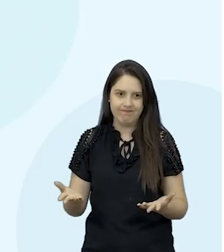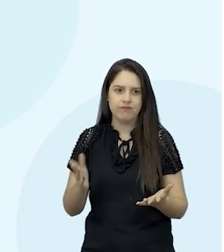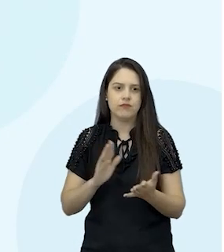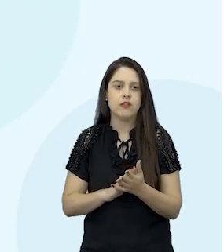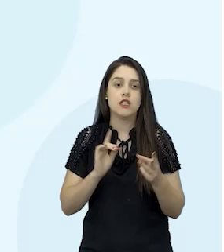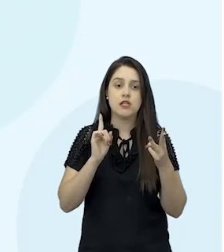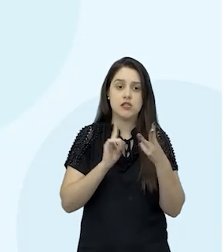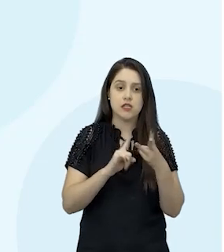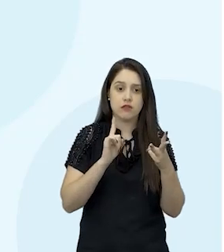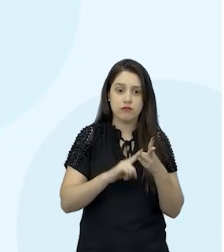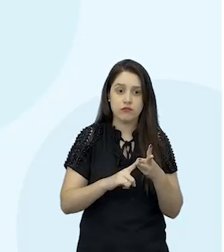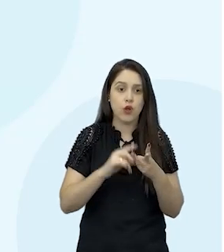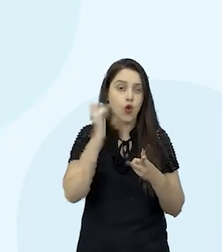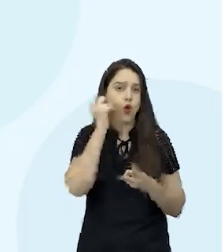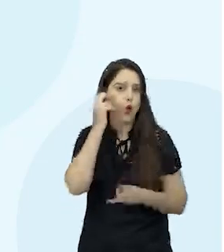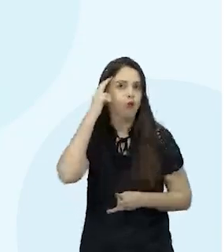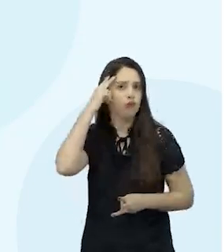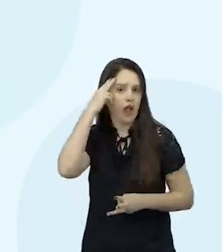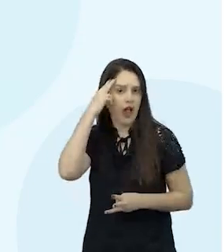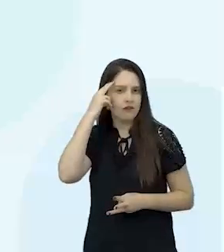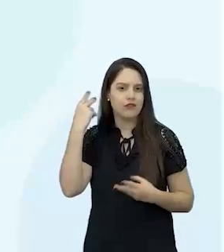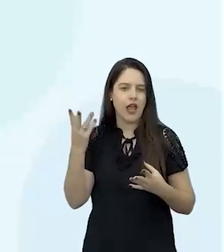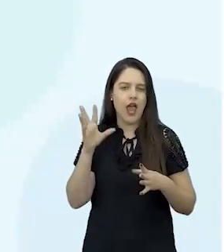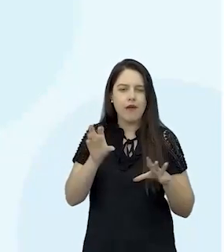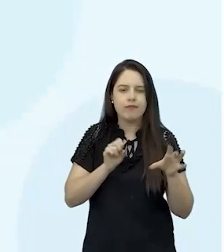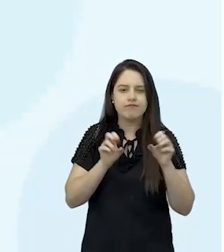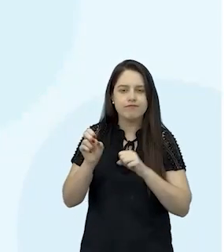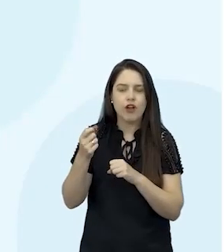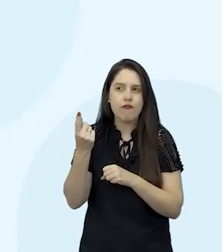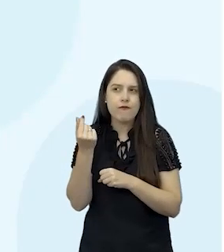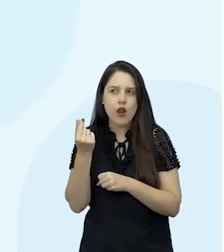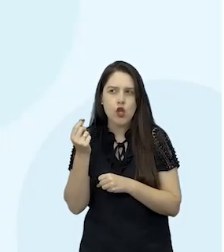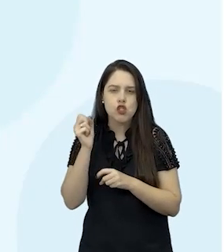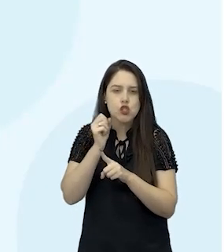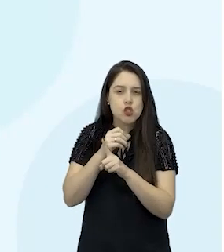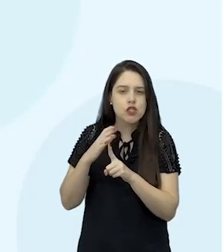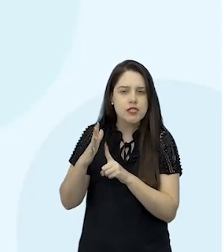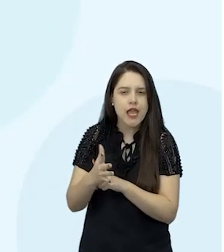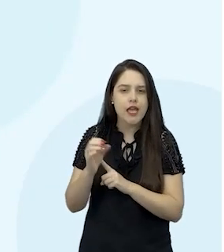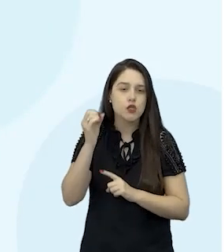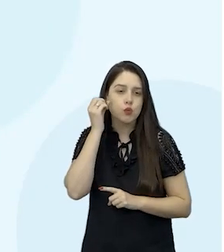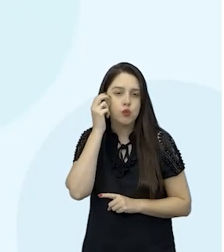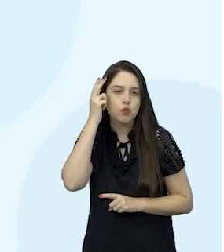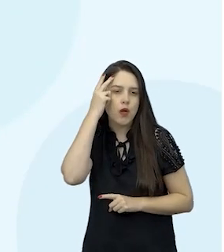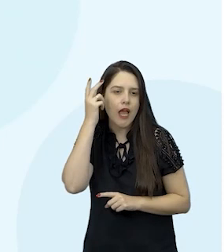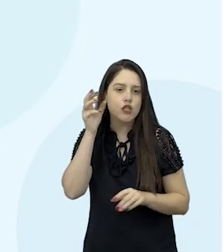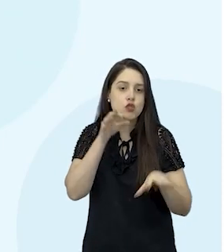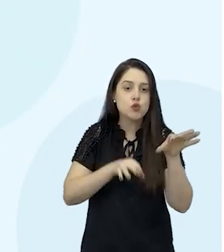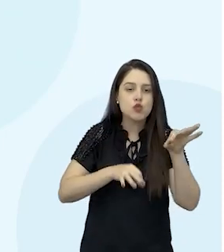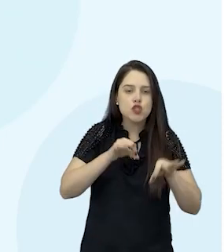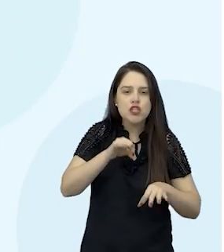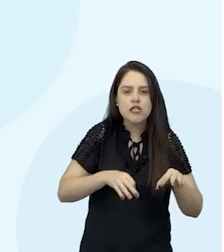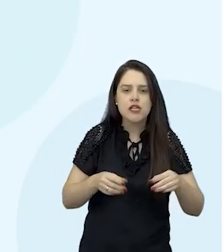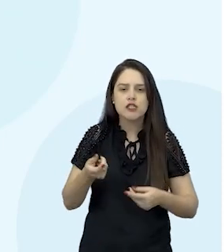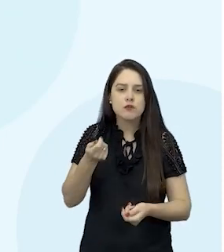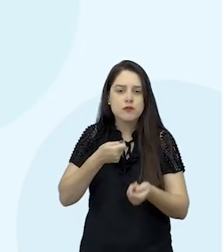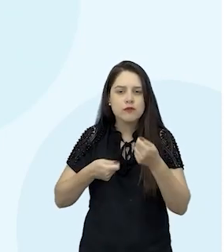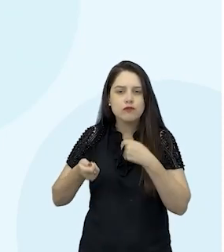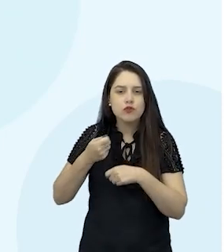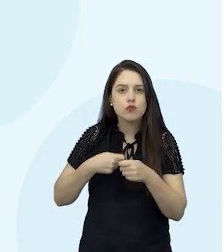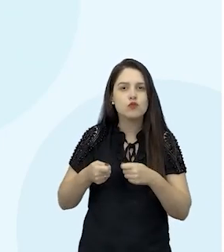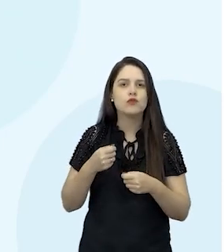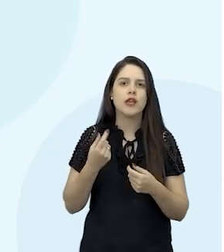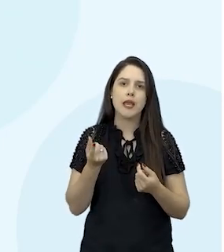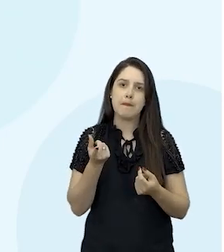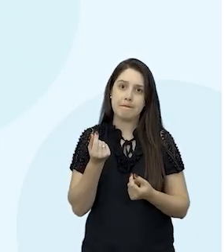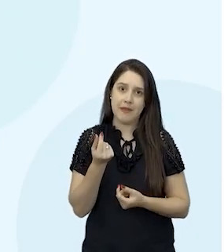E em terceiro, cultural, abordagem dos valores sociais, culturais e de justiça na distribuição